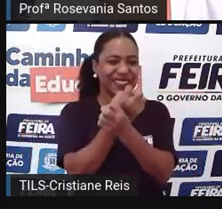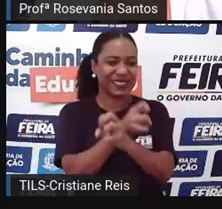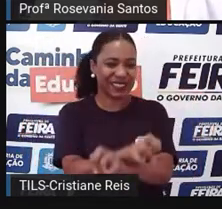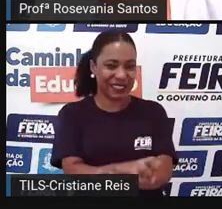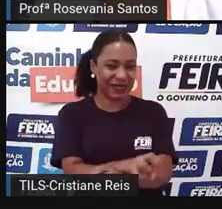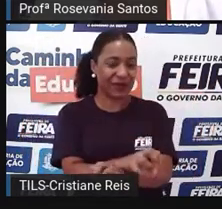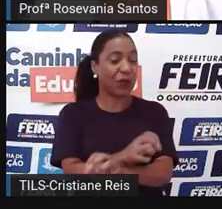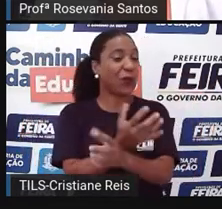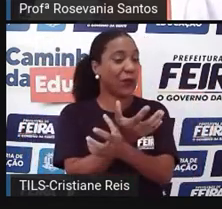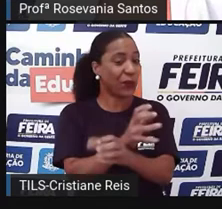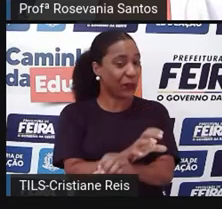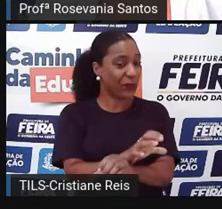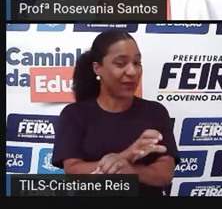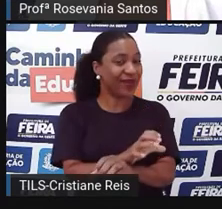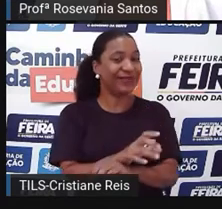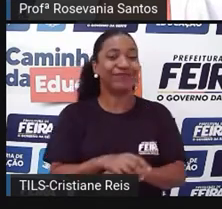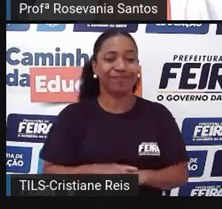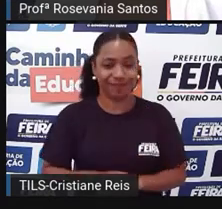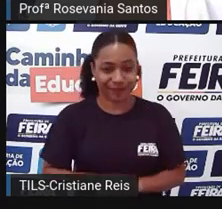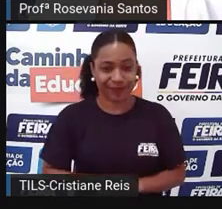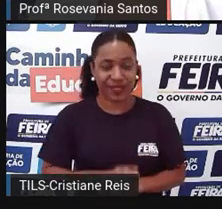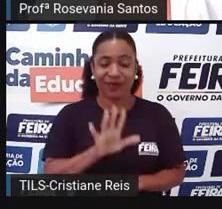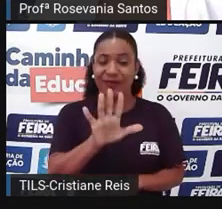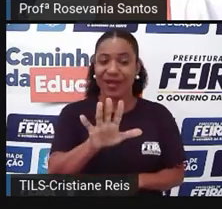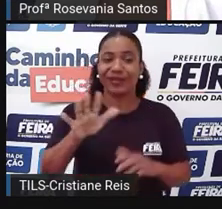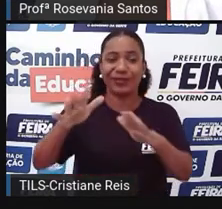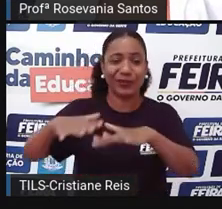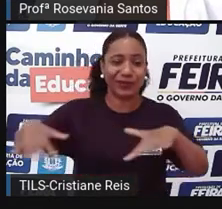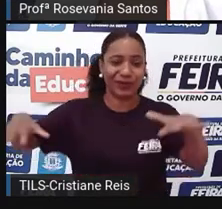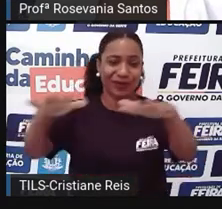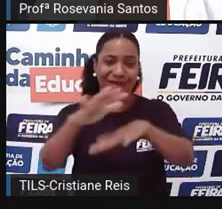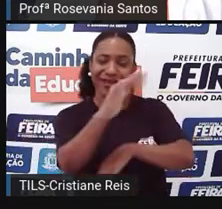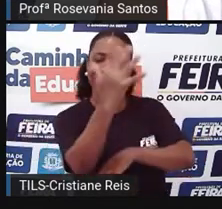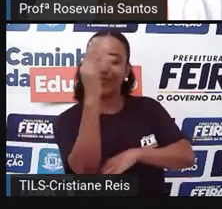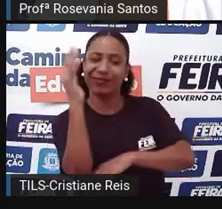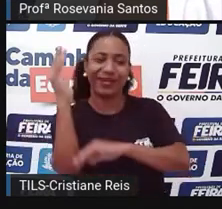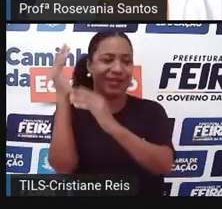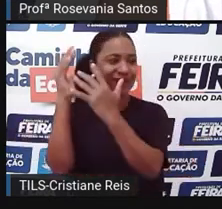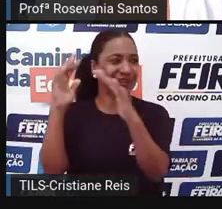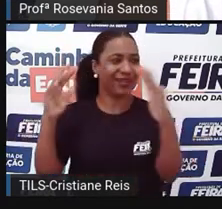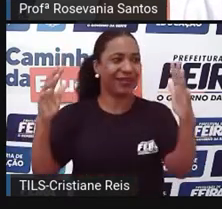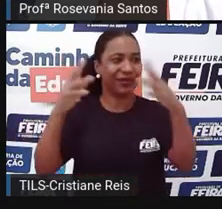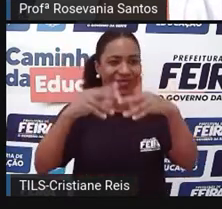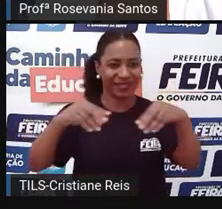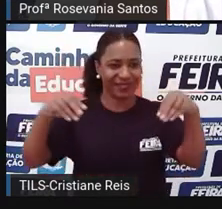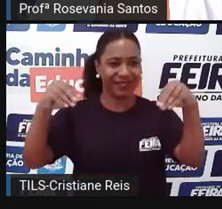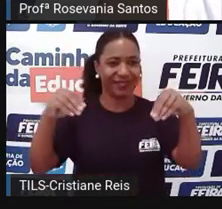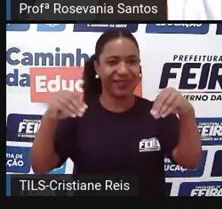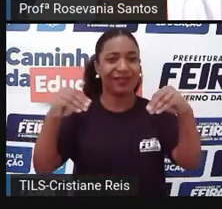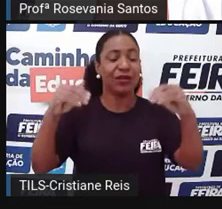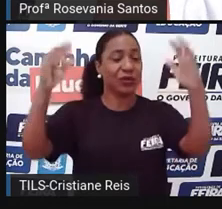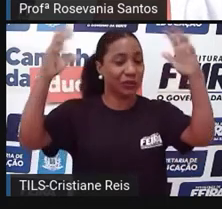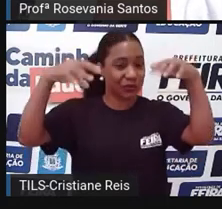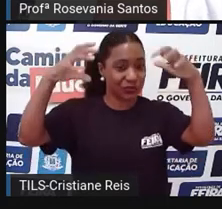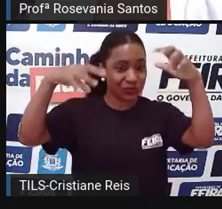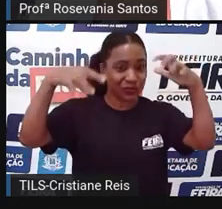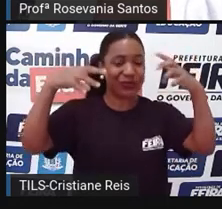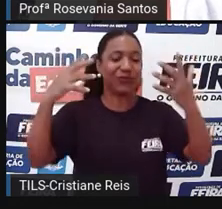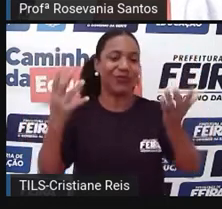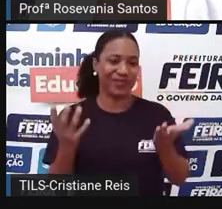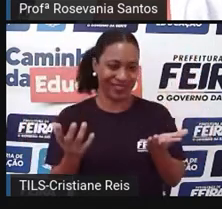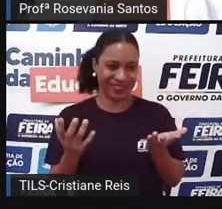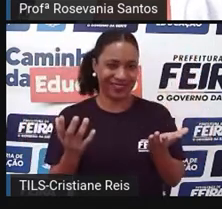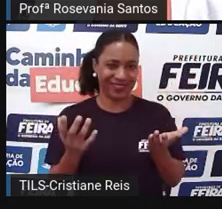Mas a gente tem que entender que existem também áreas de matas, regiões úmidas. Aqui também outra região úmida, como fora,